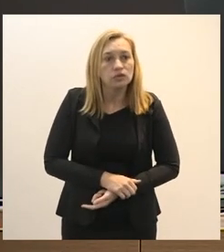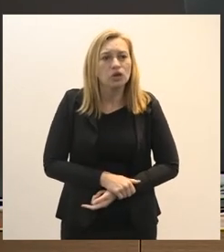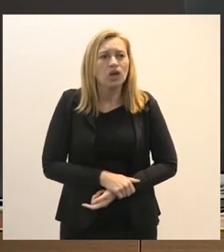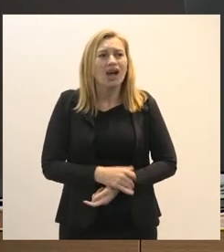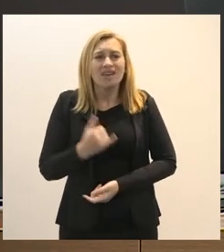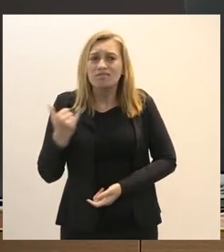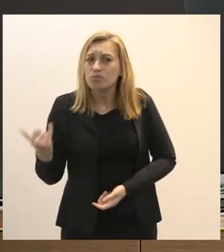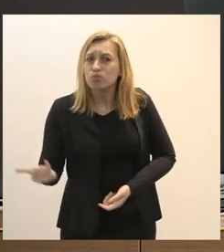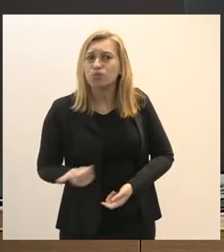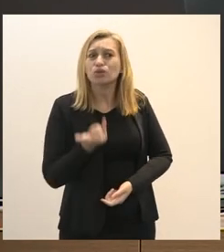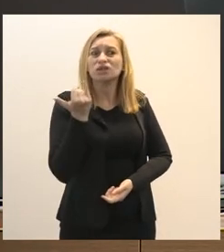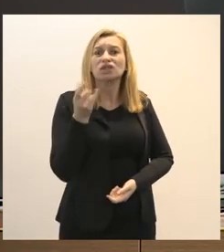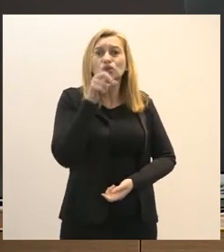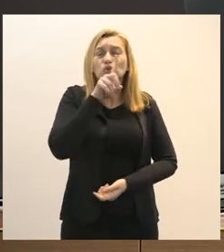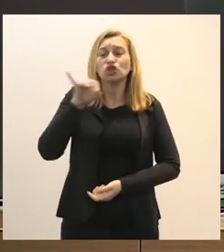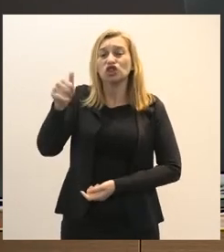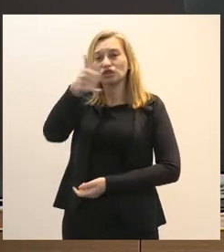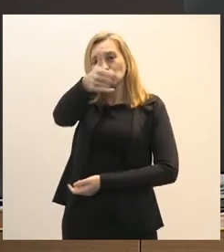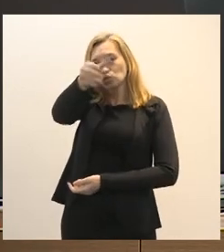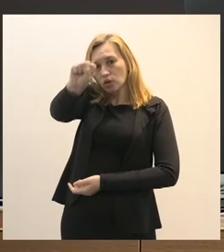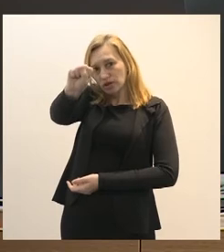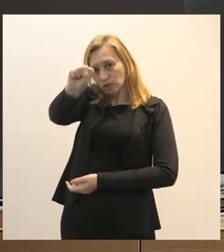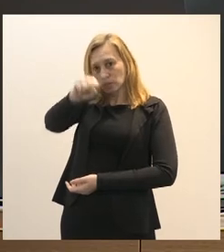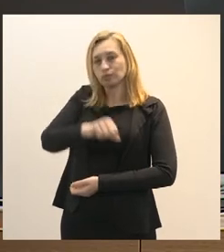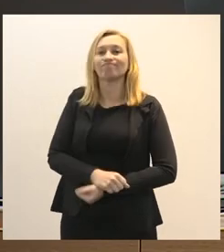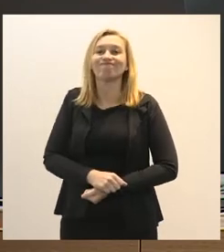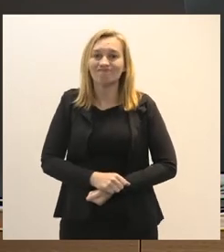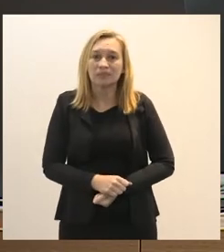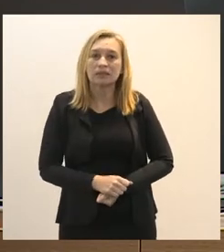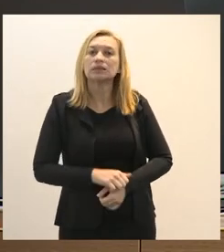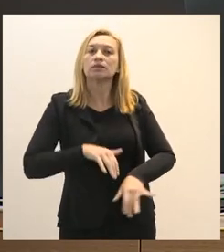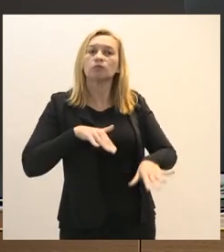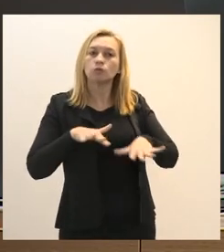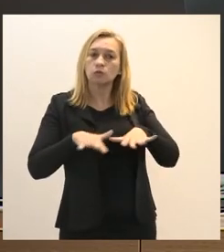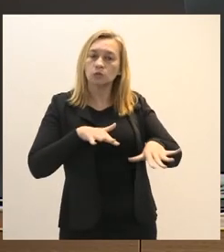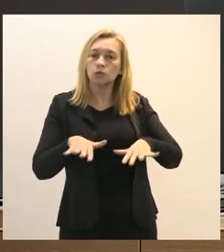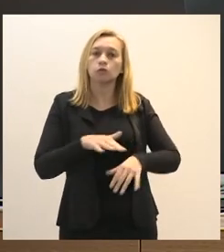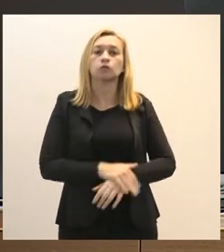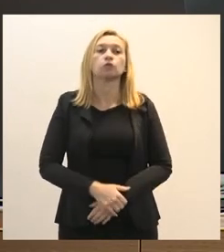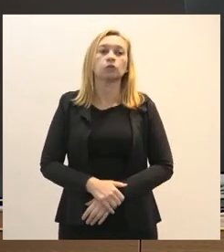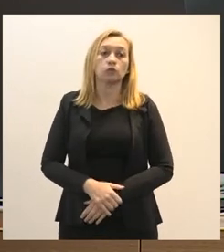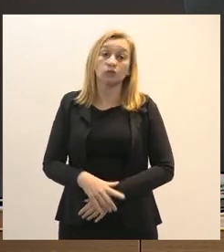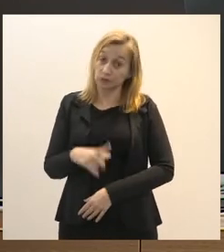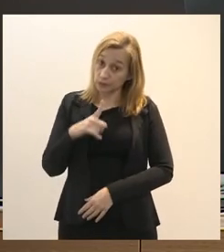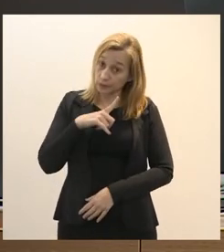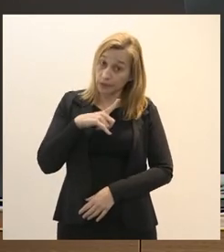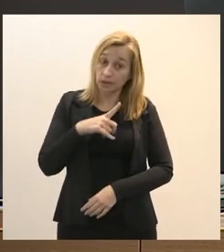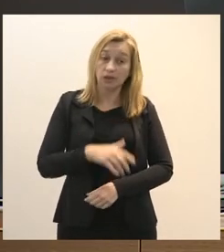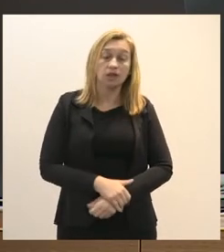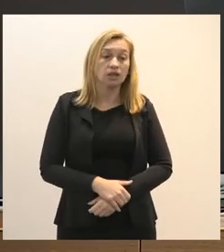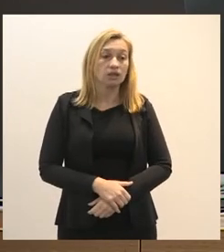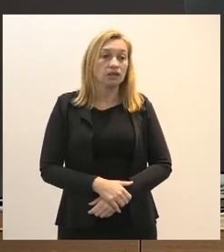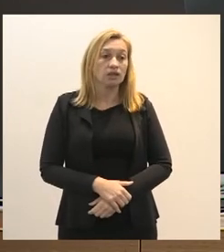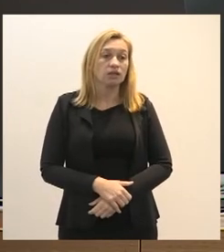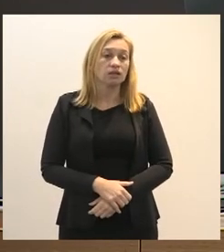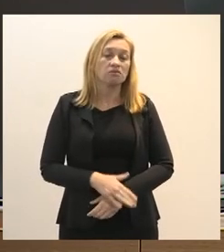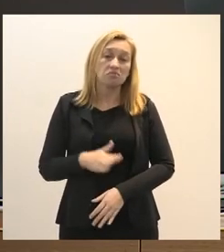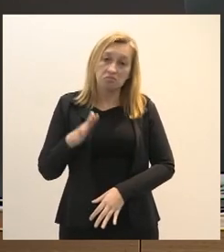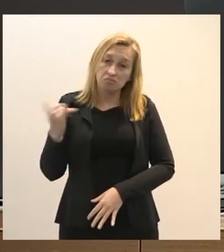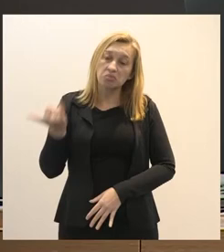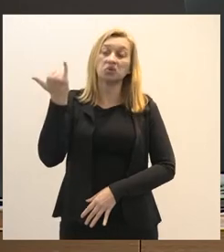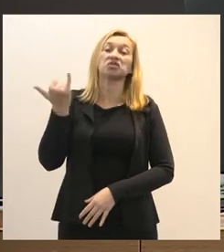a importância do dia 18 do dia 18 a manifestação que há de ser a mais expressiva